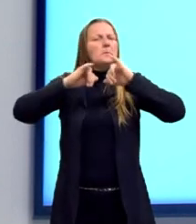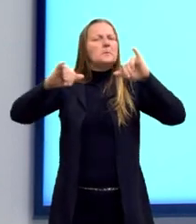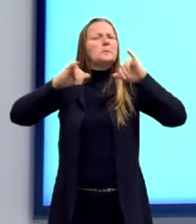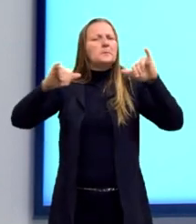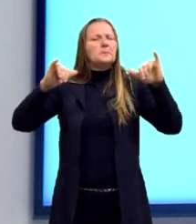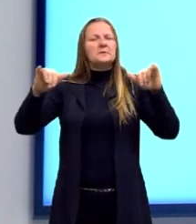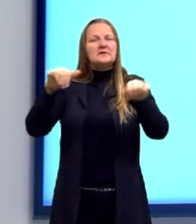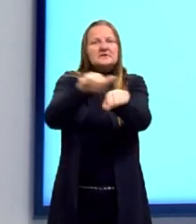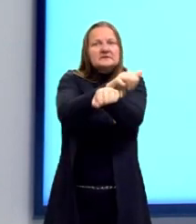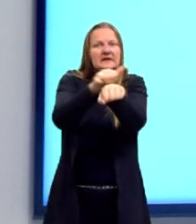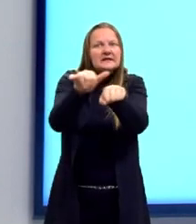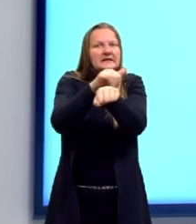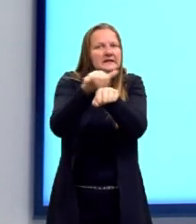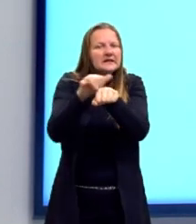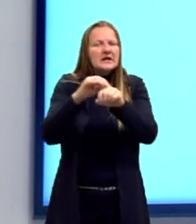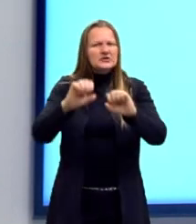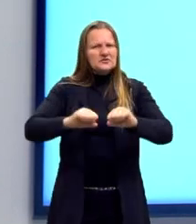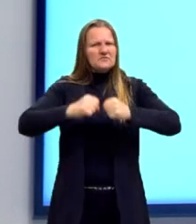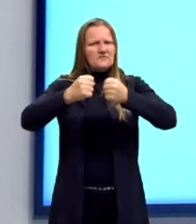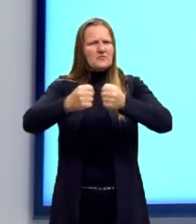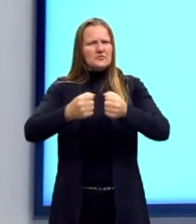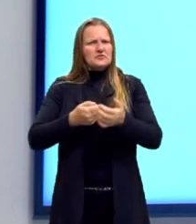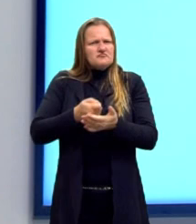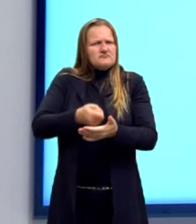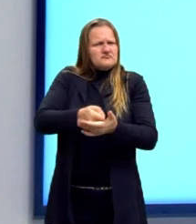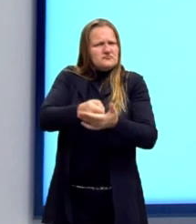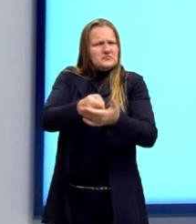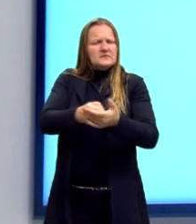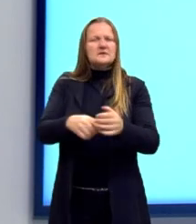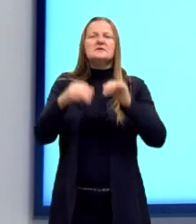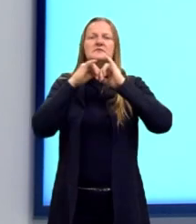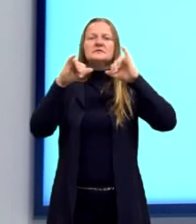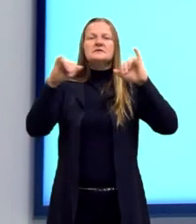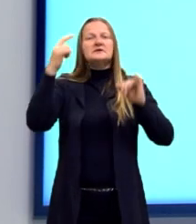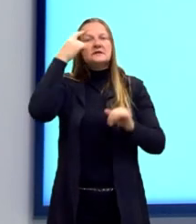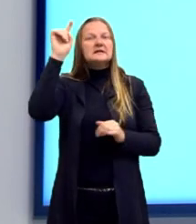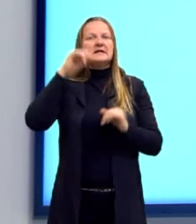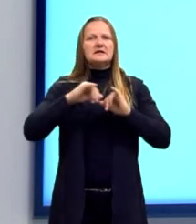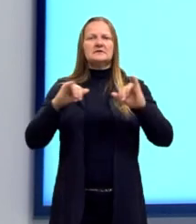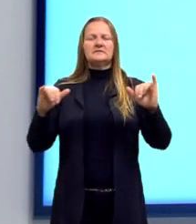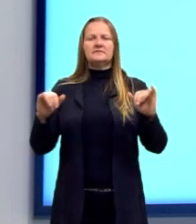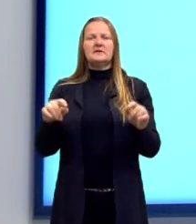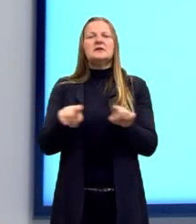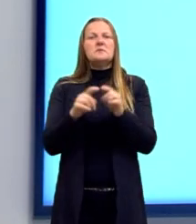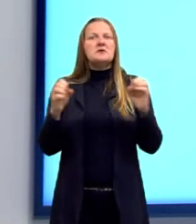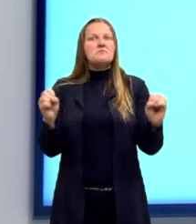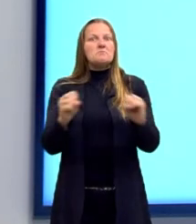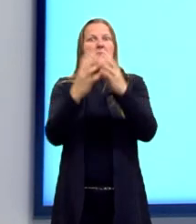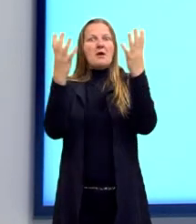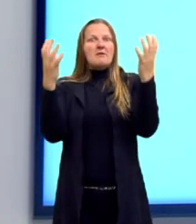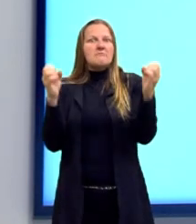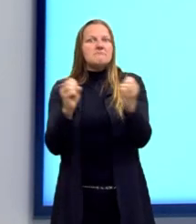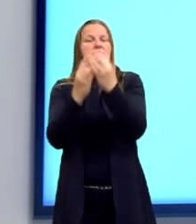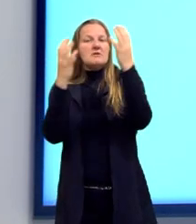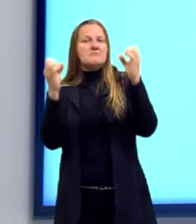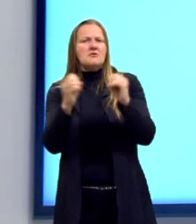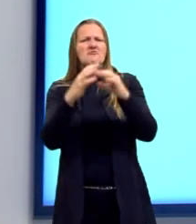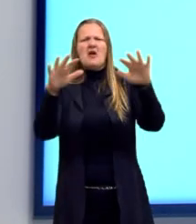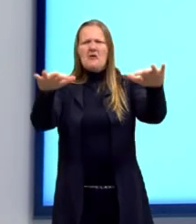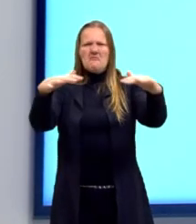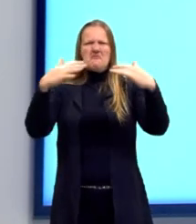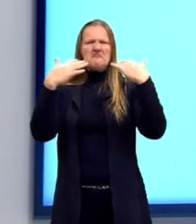para dar mais força para esses regimes, para propagar as suas ideias. E grandes eventos, grandes comícios, grandes